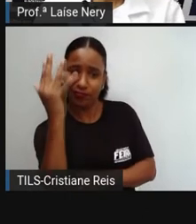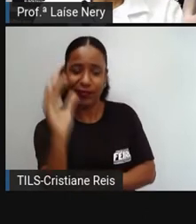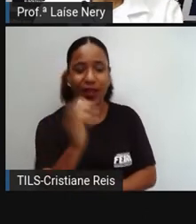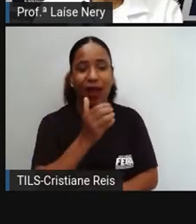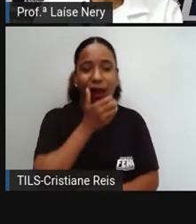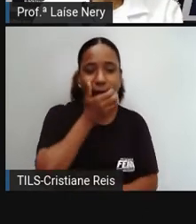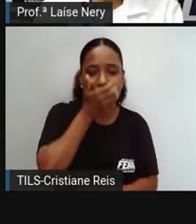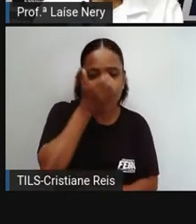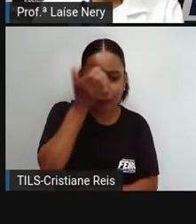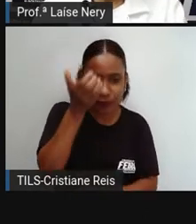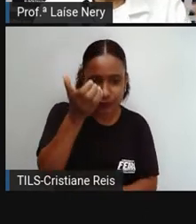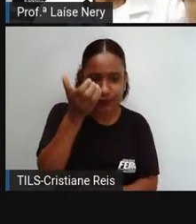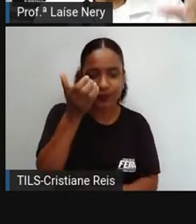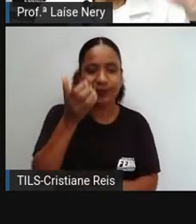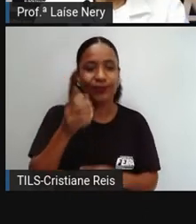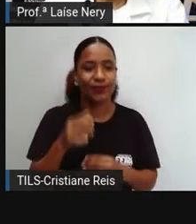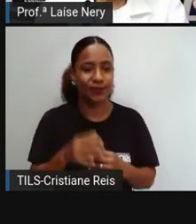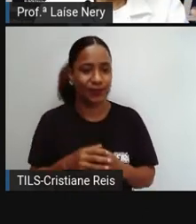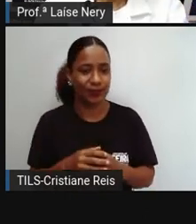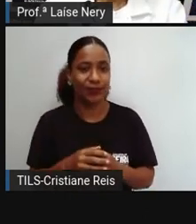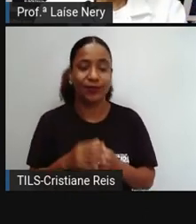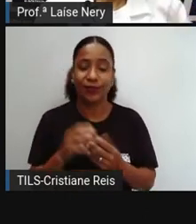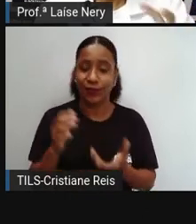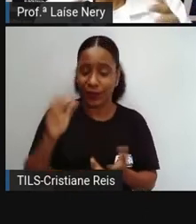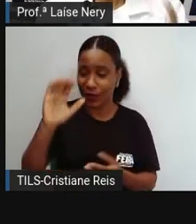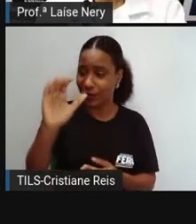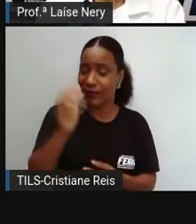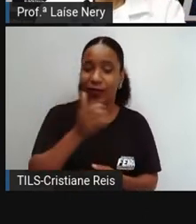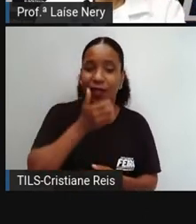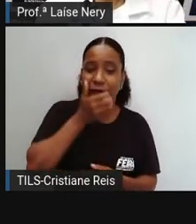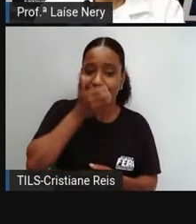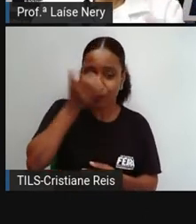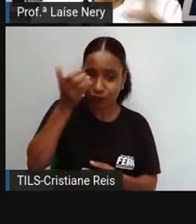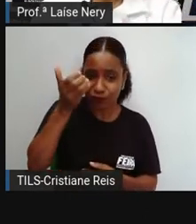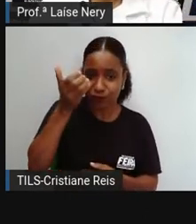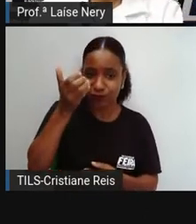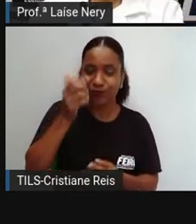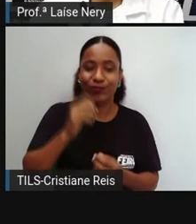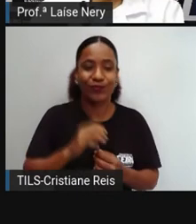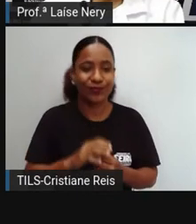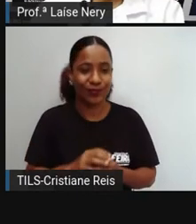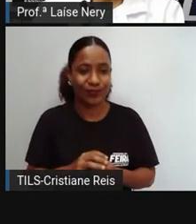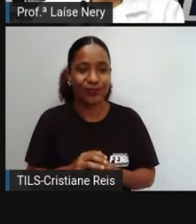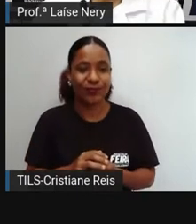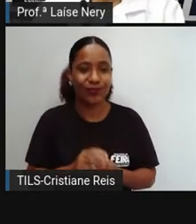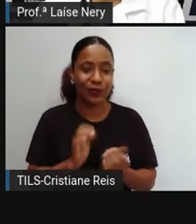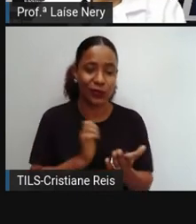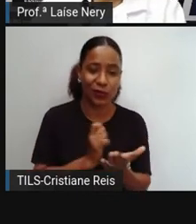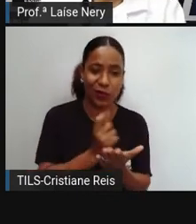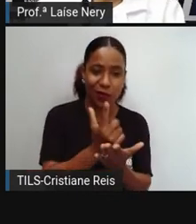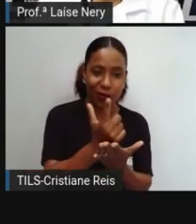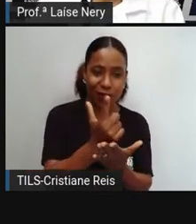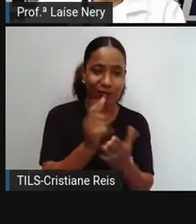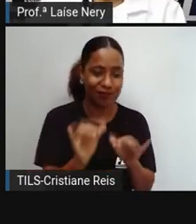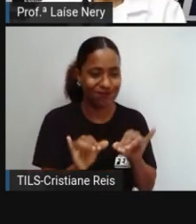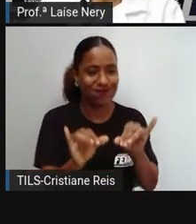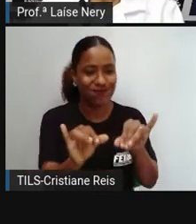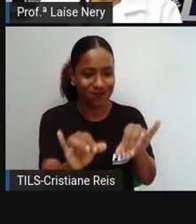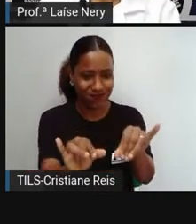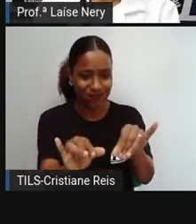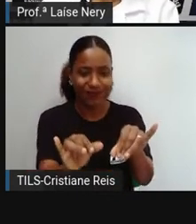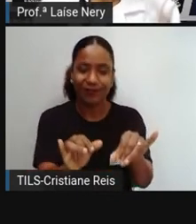Uma fruta que a gente compra, ela vem para nós, chega na nossa mesa,